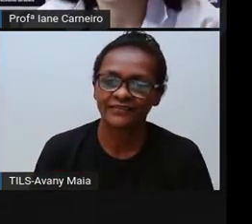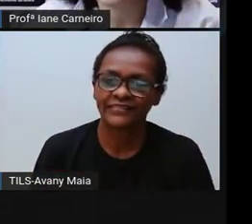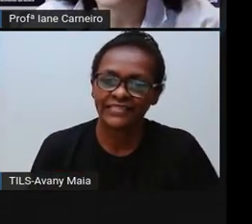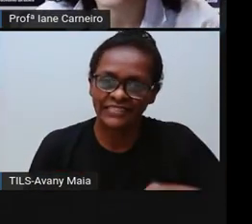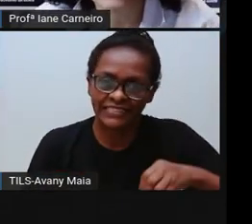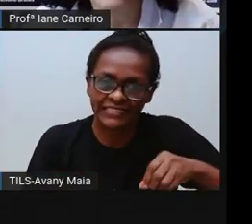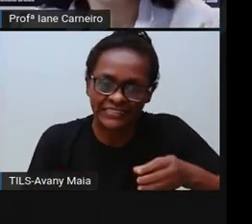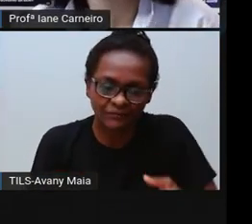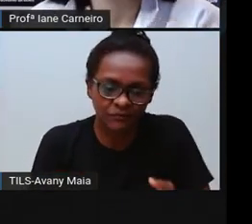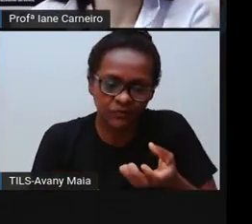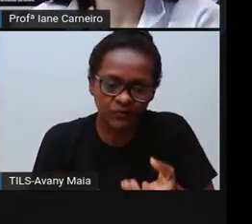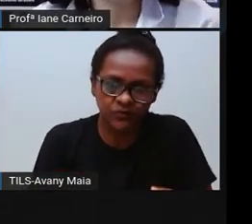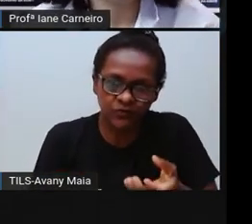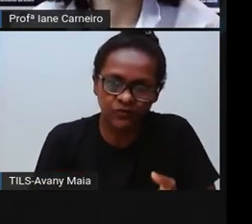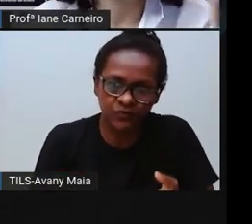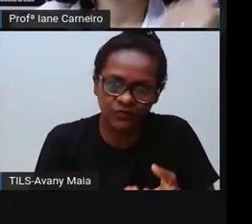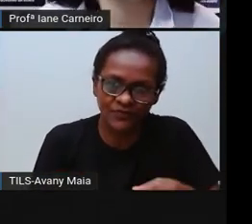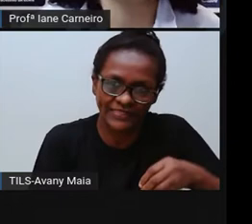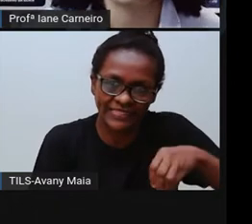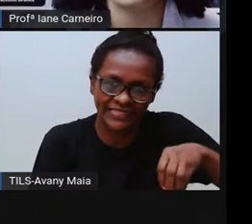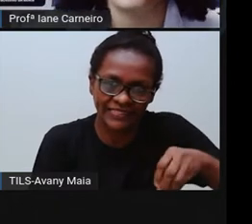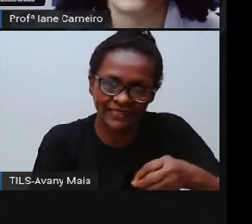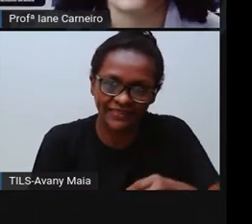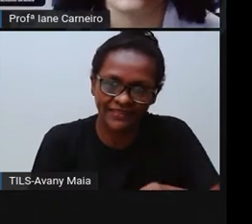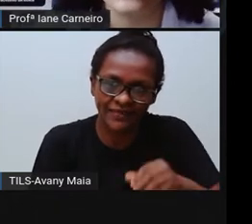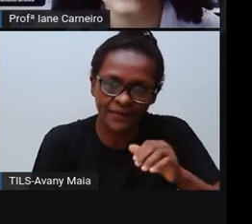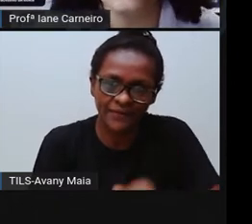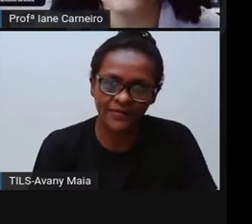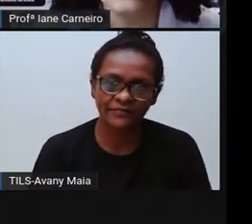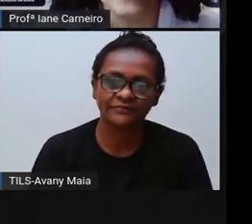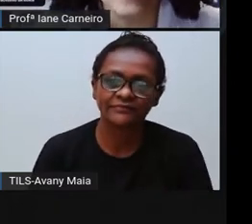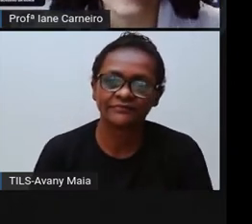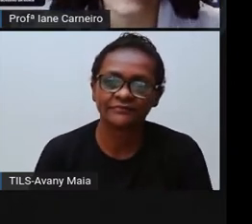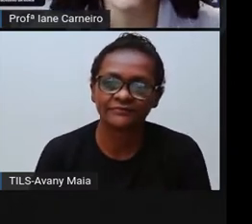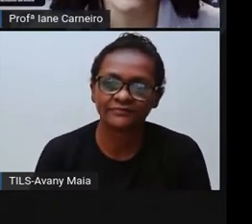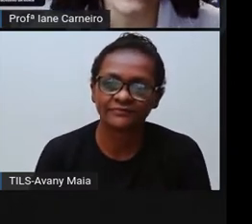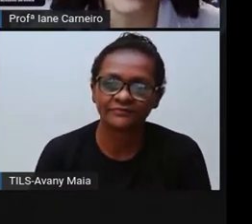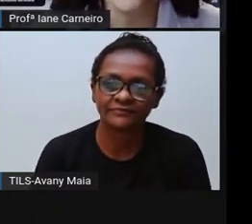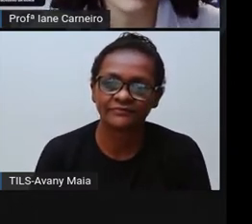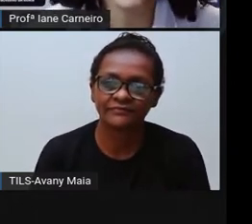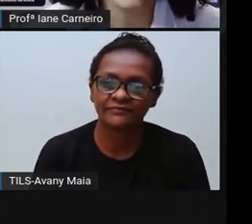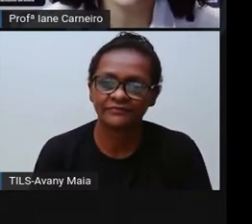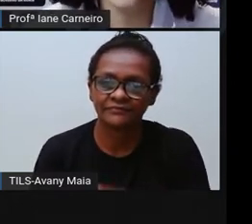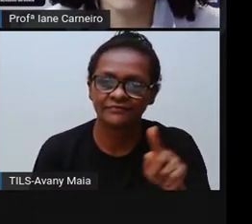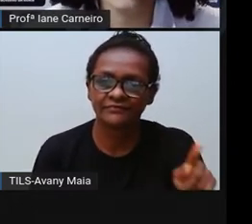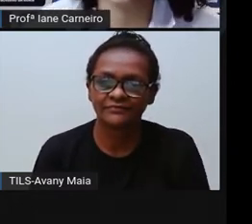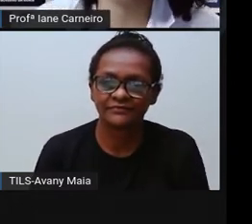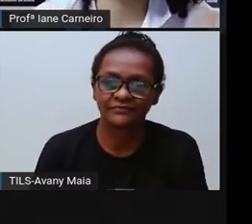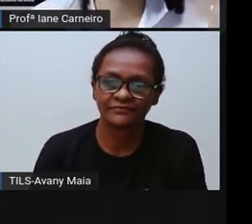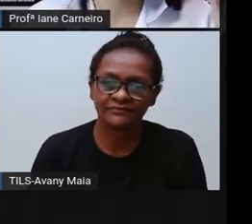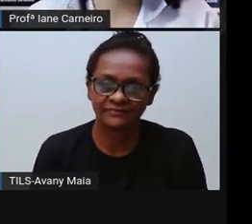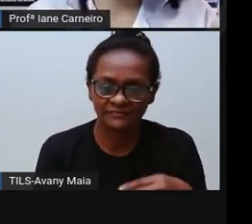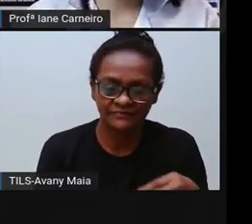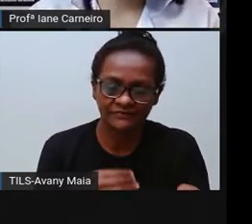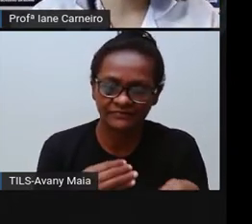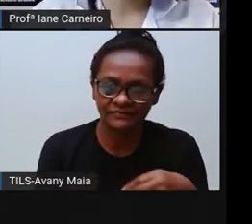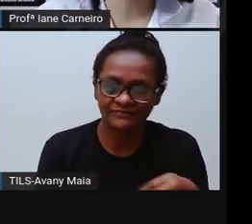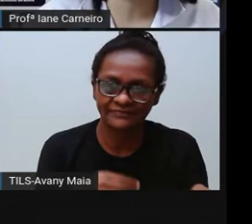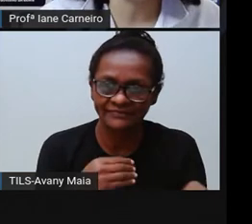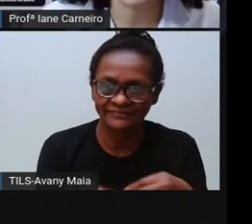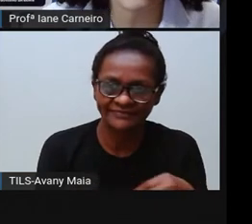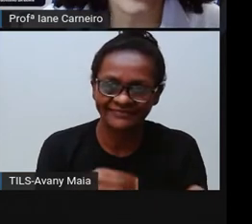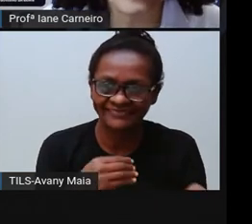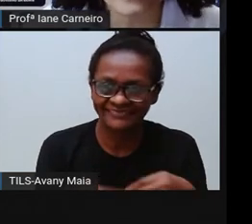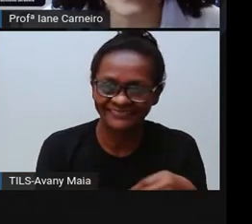deixa ela bem pesadinha e você consegue bater nela, tá certo? Essa aqui é a Maria Molle, pelo menos eu conheço como Maria